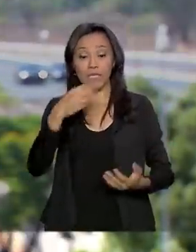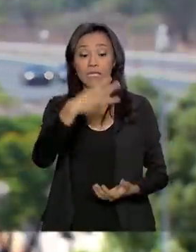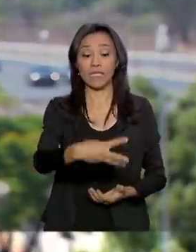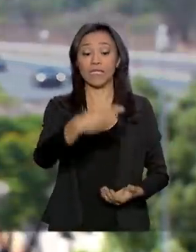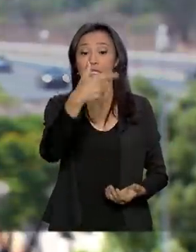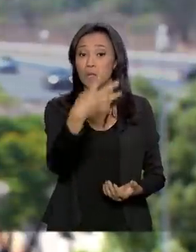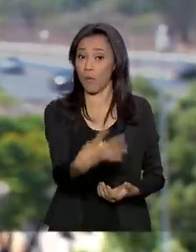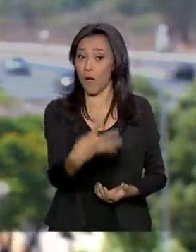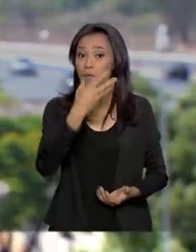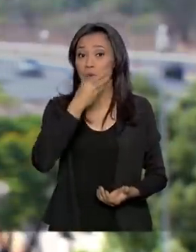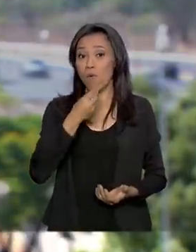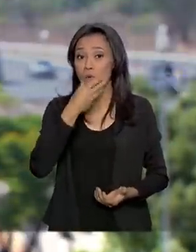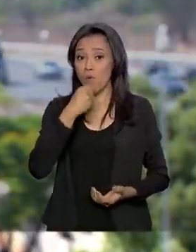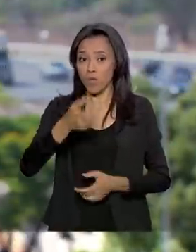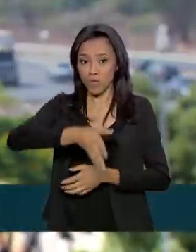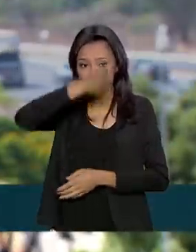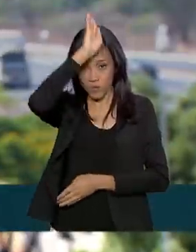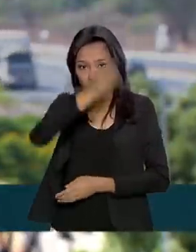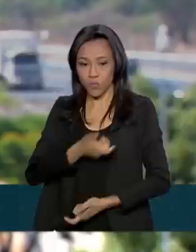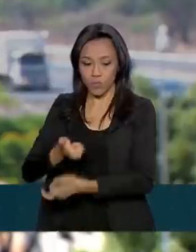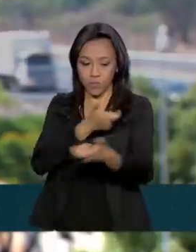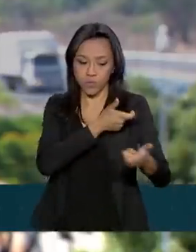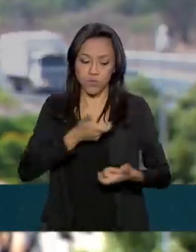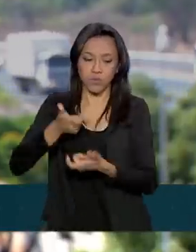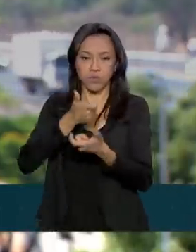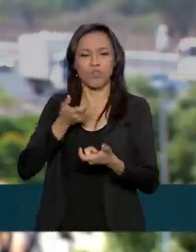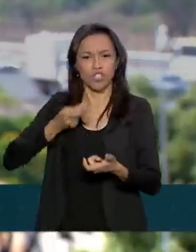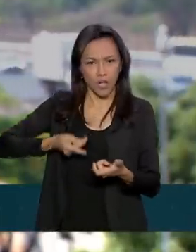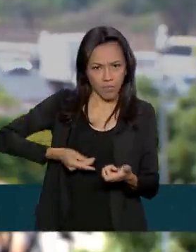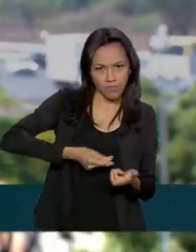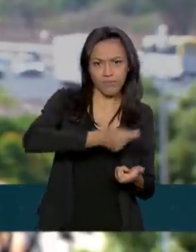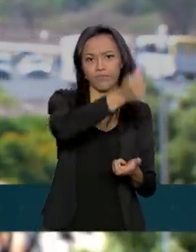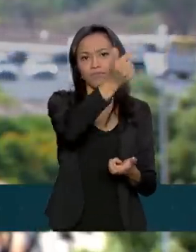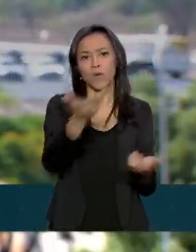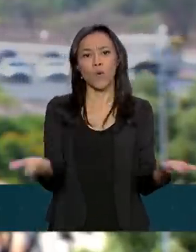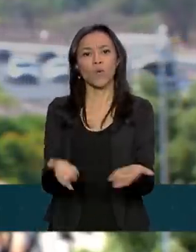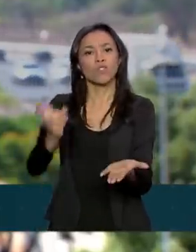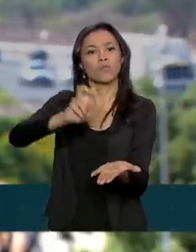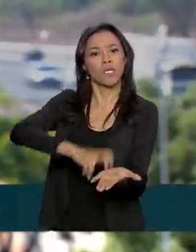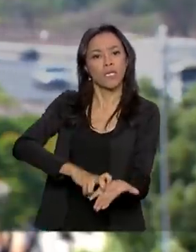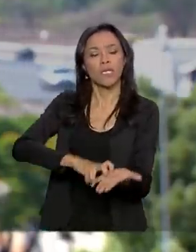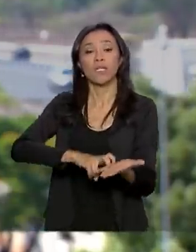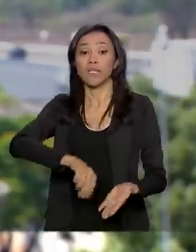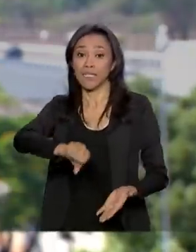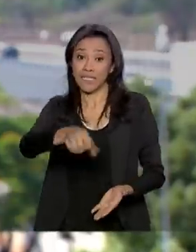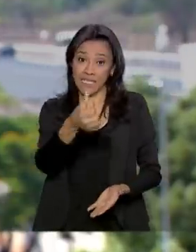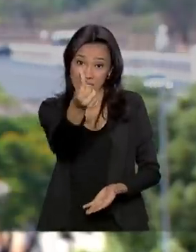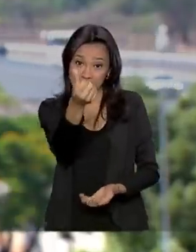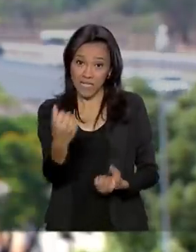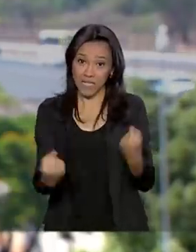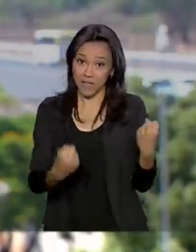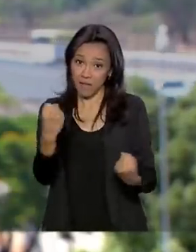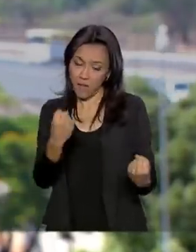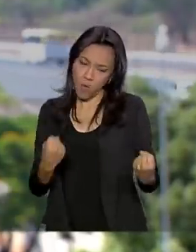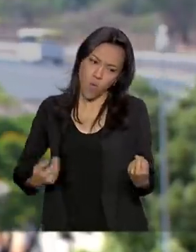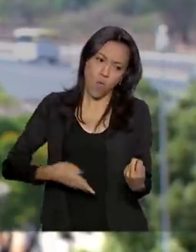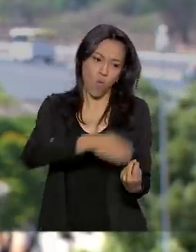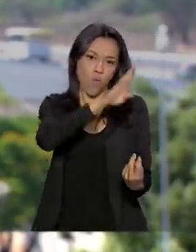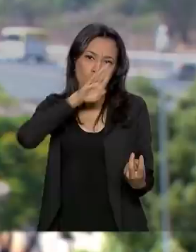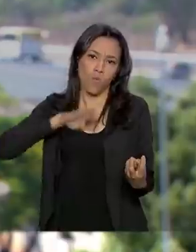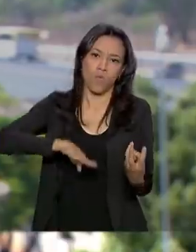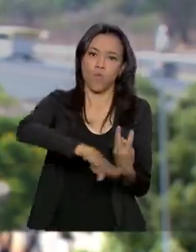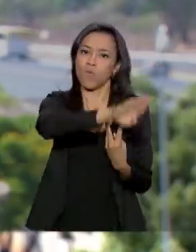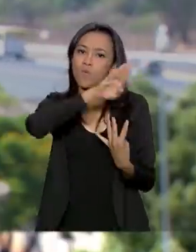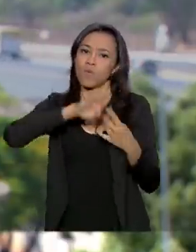homens do Corpo de Bombeiros que já deixaram o Distrito Federal agora de manhã em seis viaturas em direção ao Mato Grosso do Sul